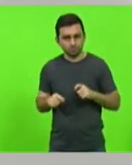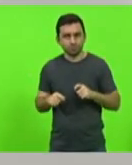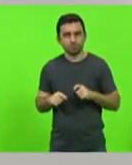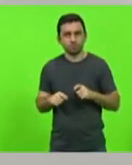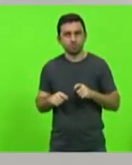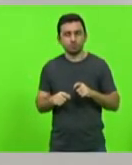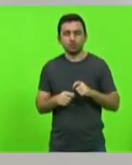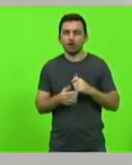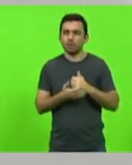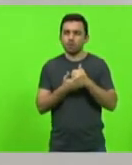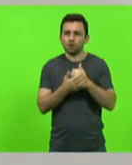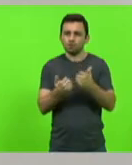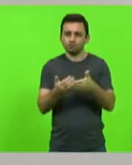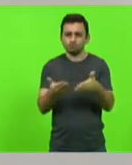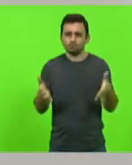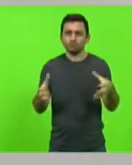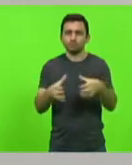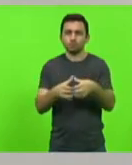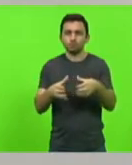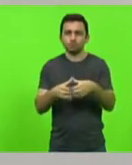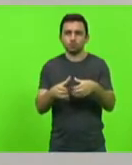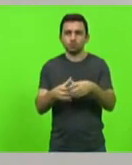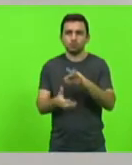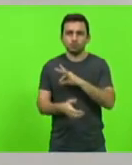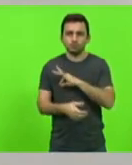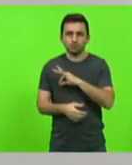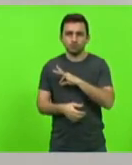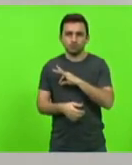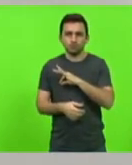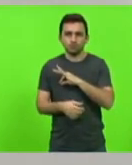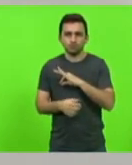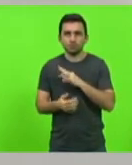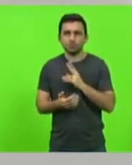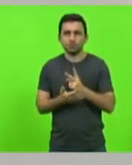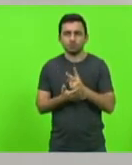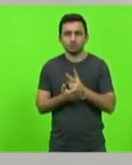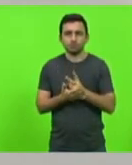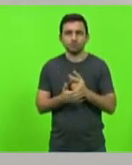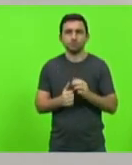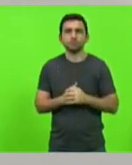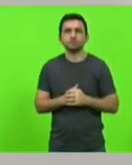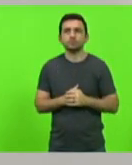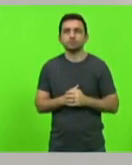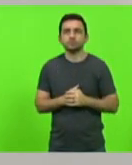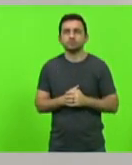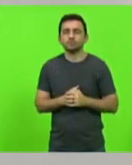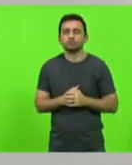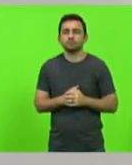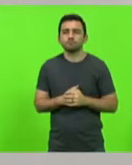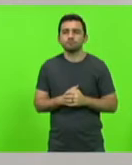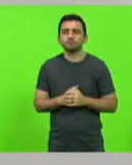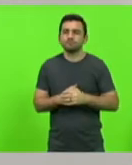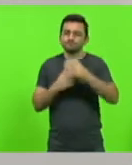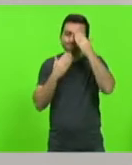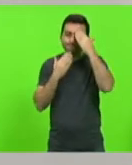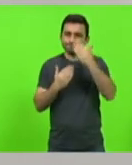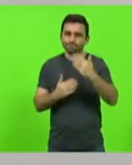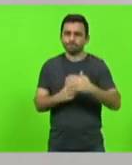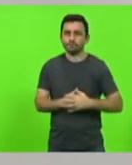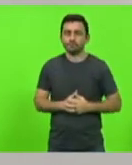nosso efetivo e possamos melhorar a forma de prestação de serviços à nossa sociedade. Meu muito obrigado.